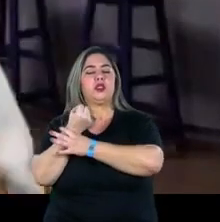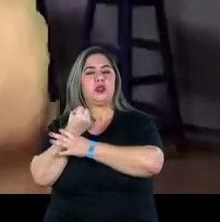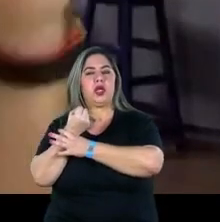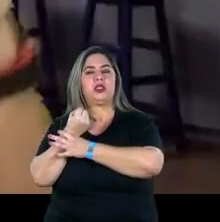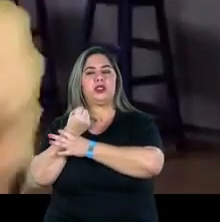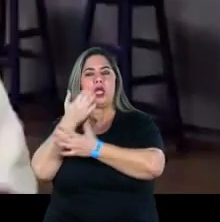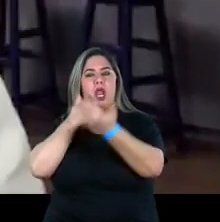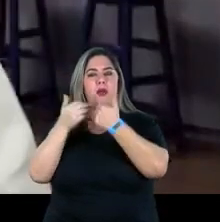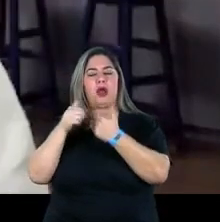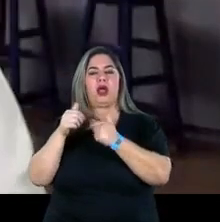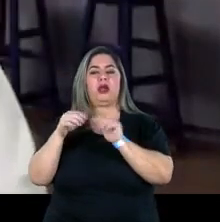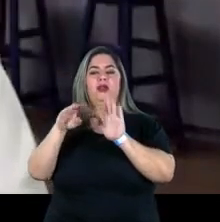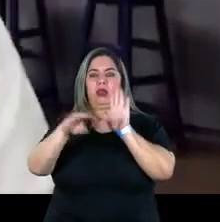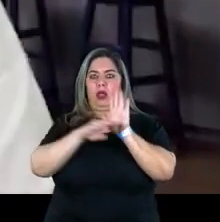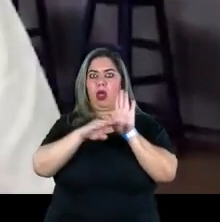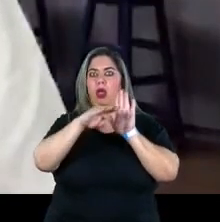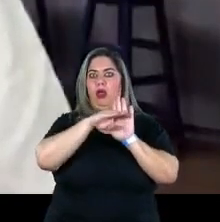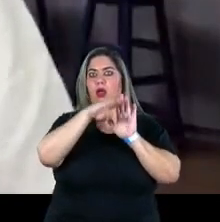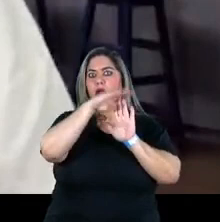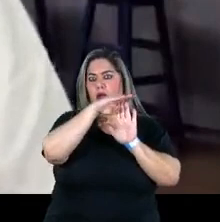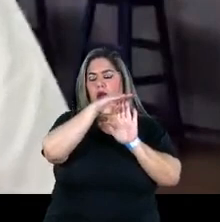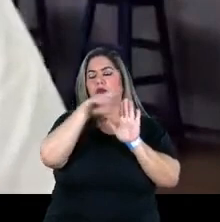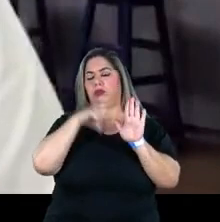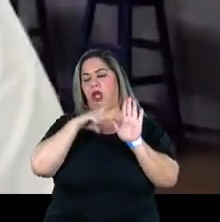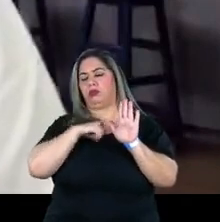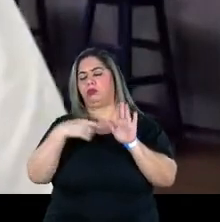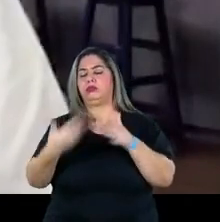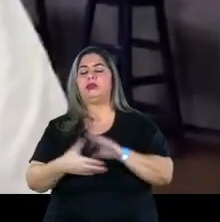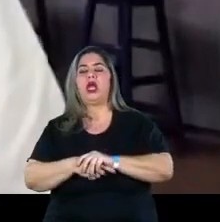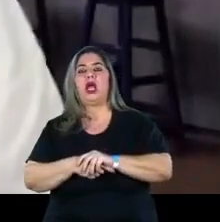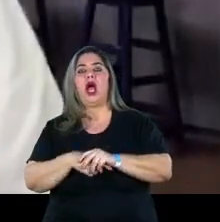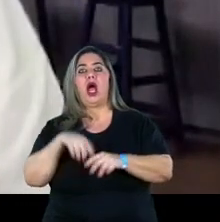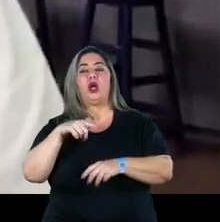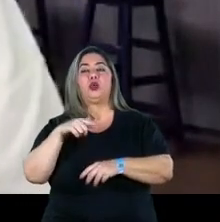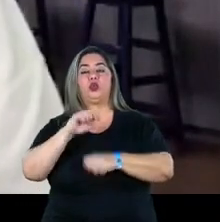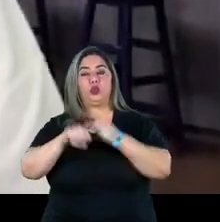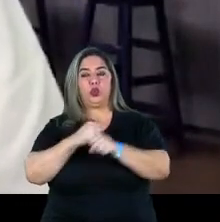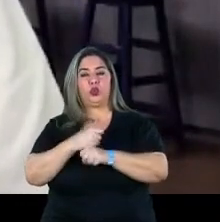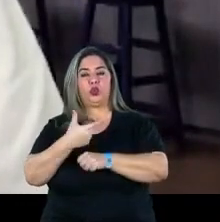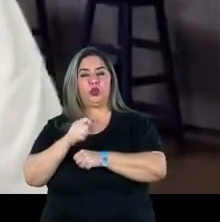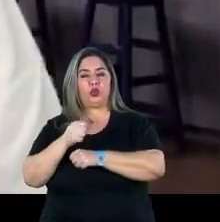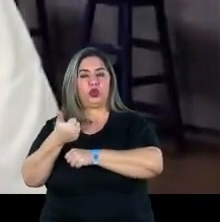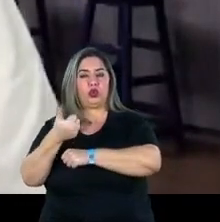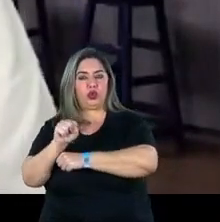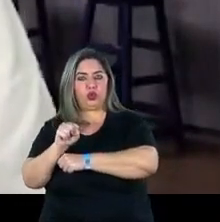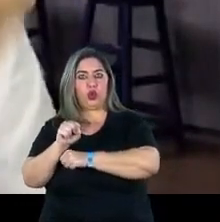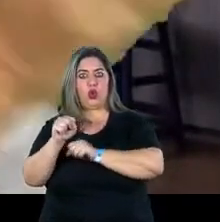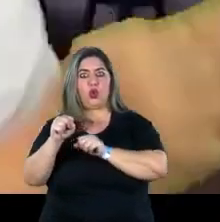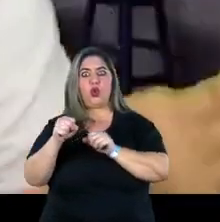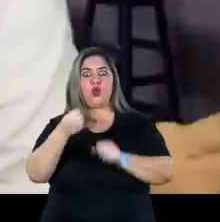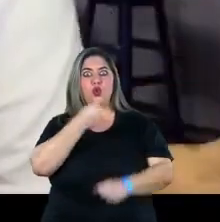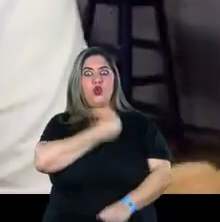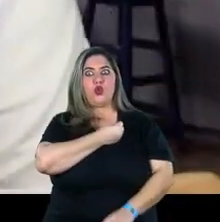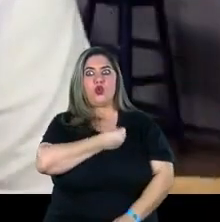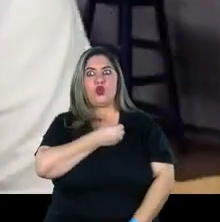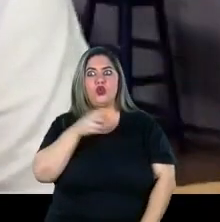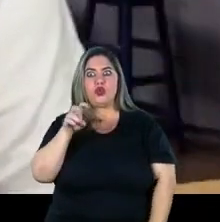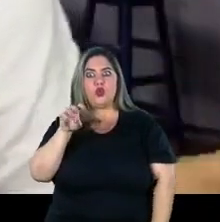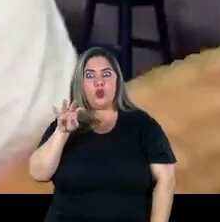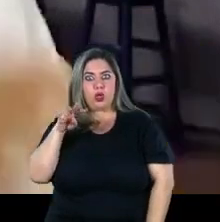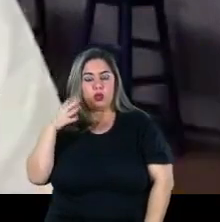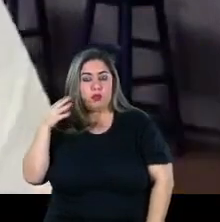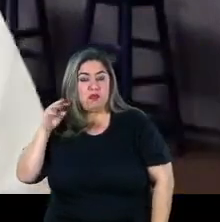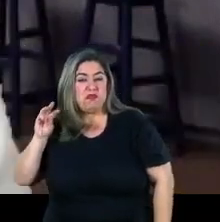geral, média, grave e leve. Já em 2018, quando sai uma pesquisa do IBGE, esse número salta de 54